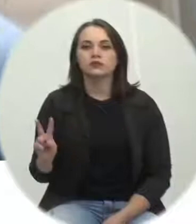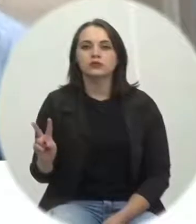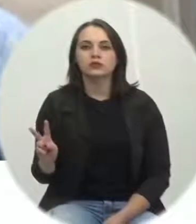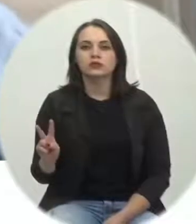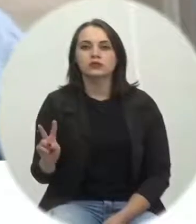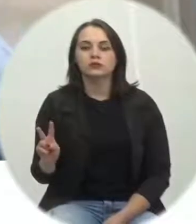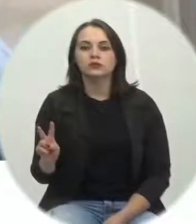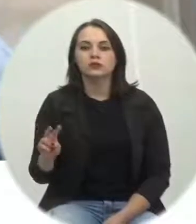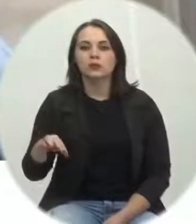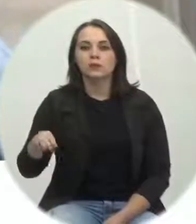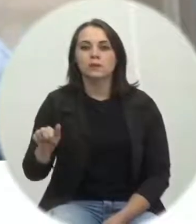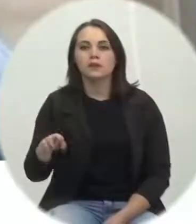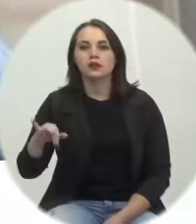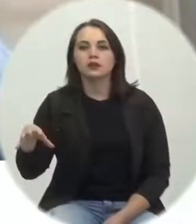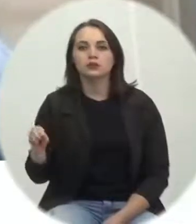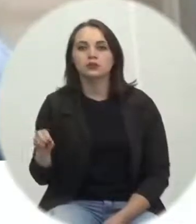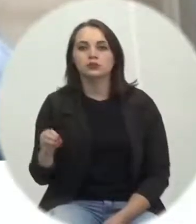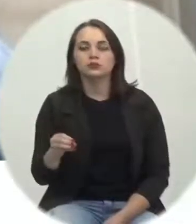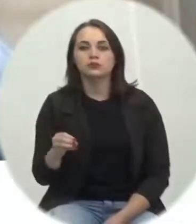Presente, vereador Márcio Darós.